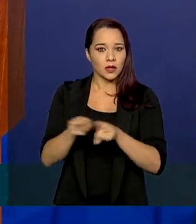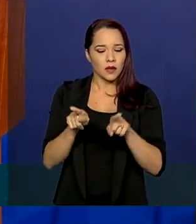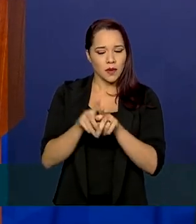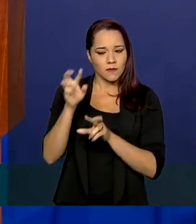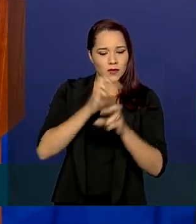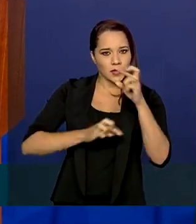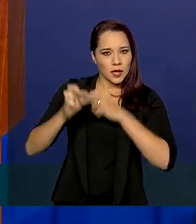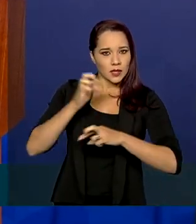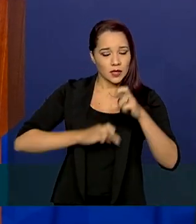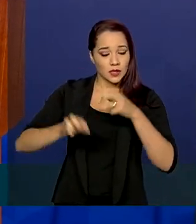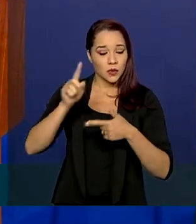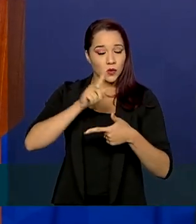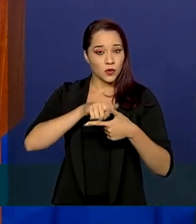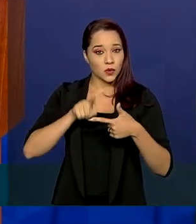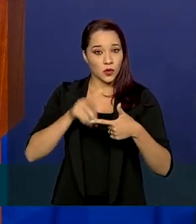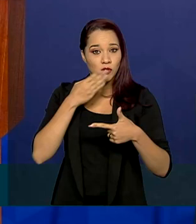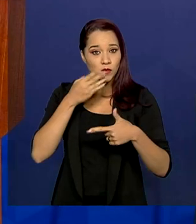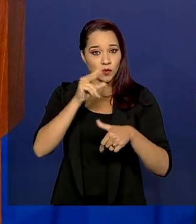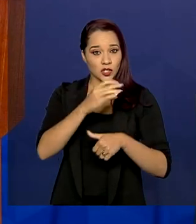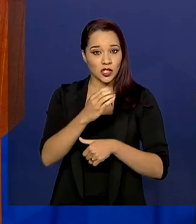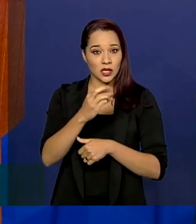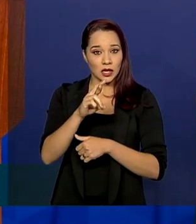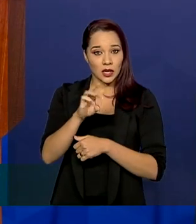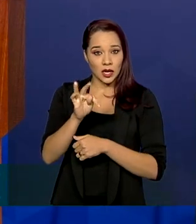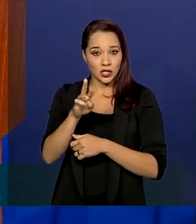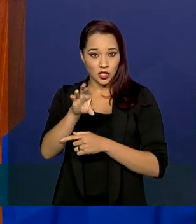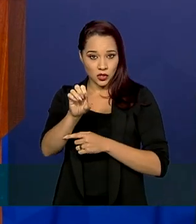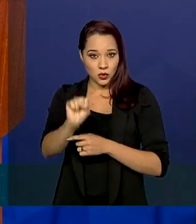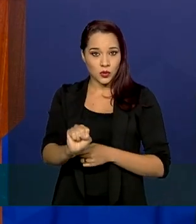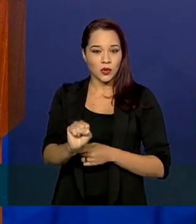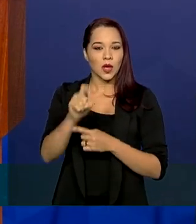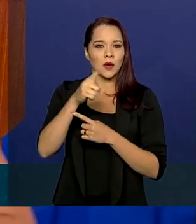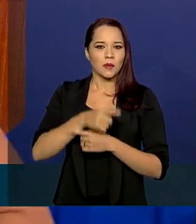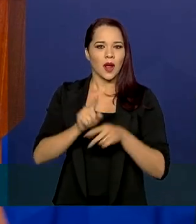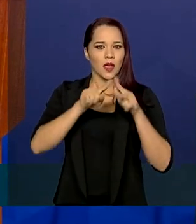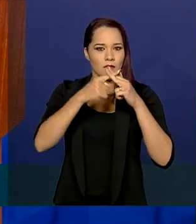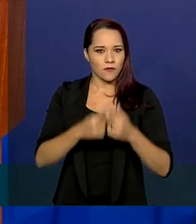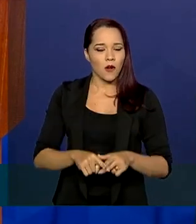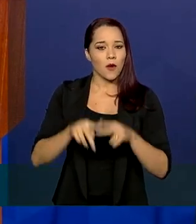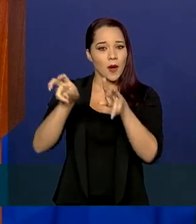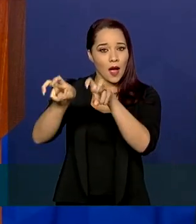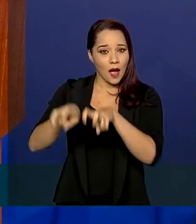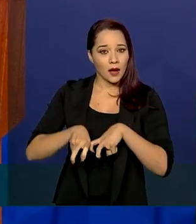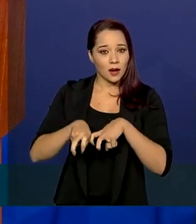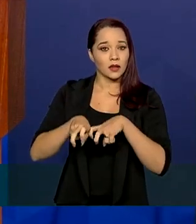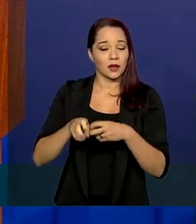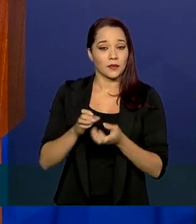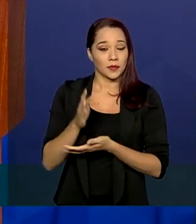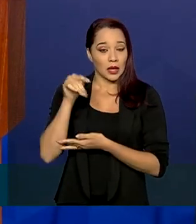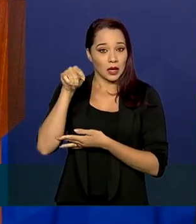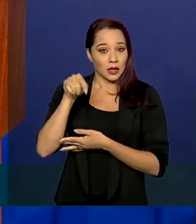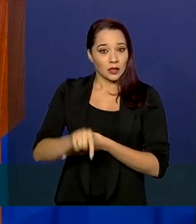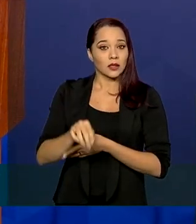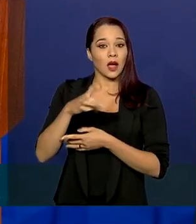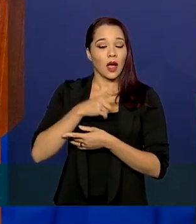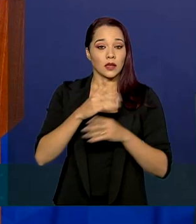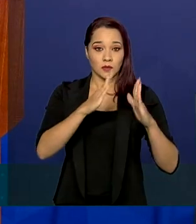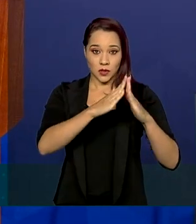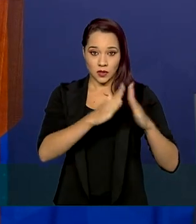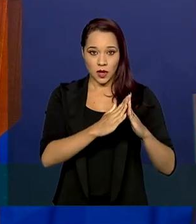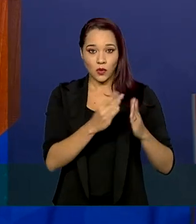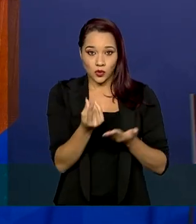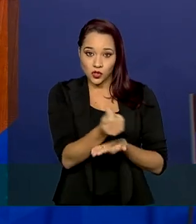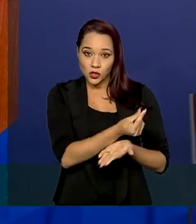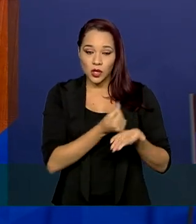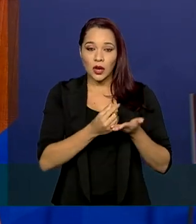fiscalização de duas modalidades de crédito para assentados da reforma agrária. Na modalidade habitacional, os